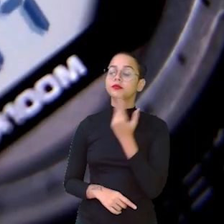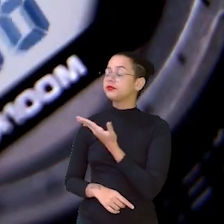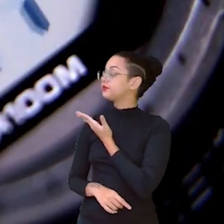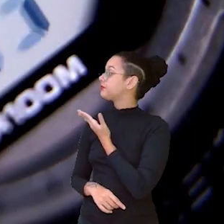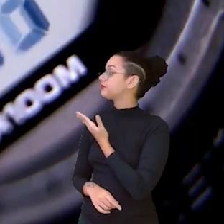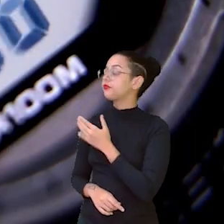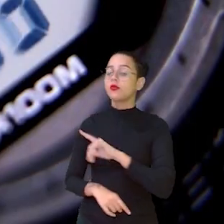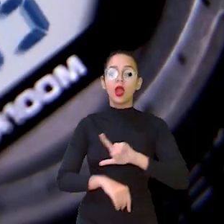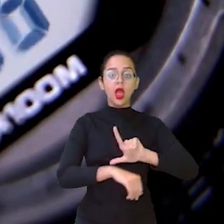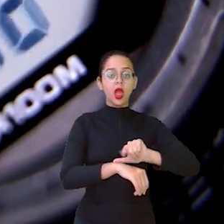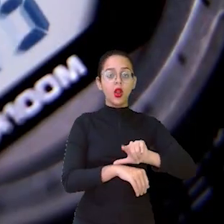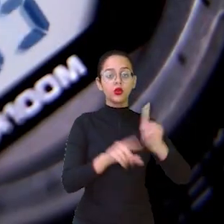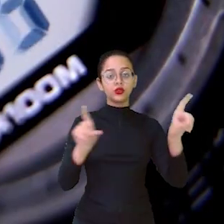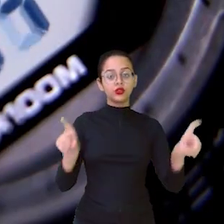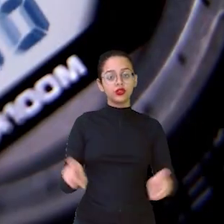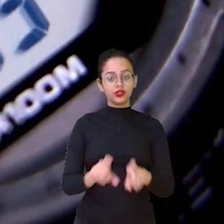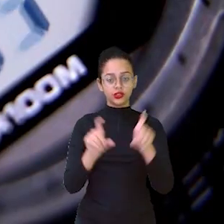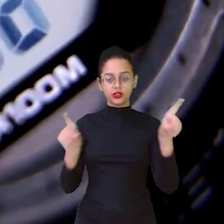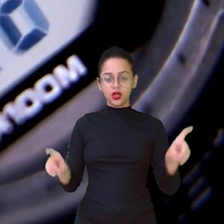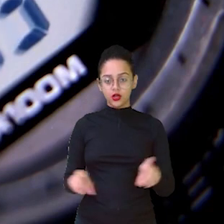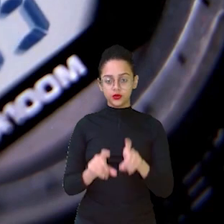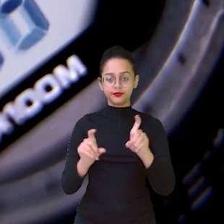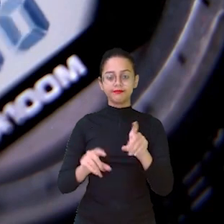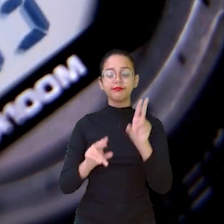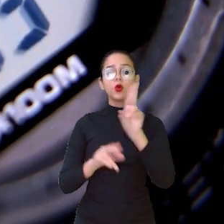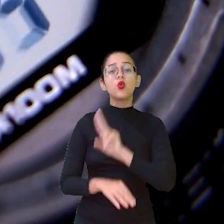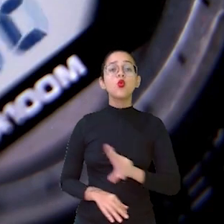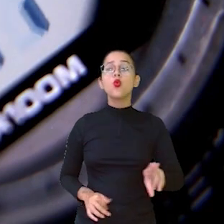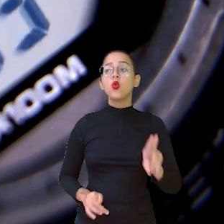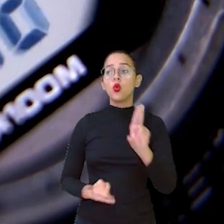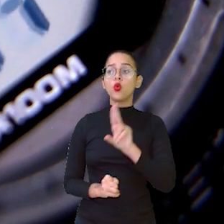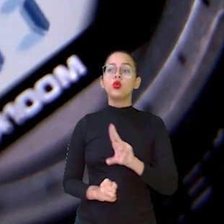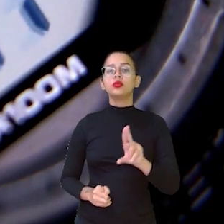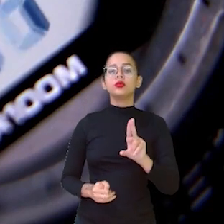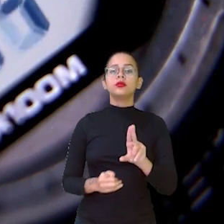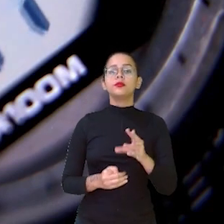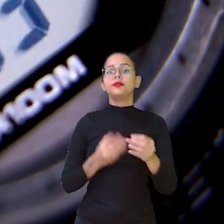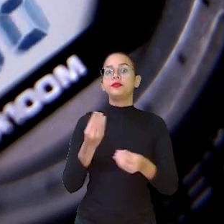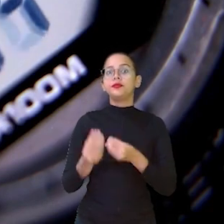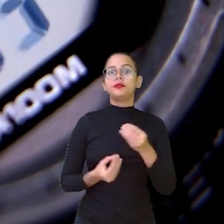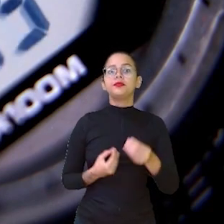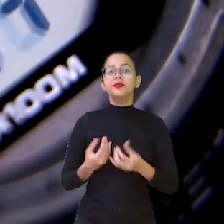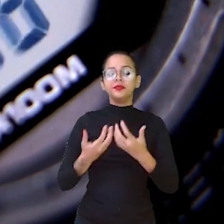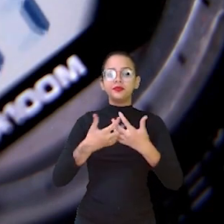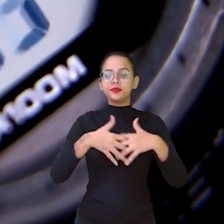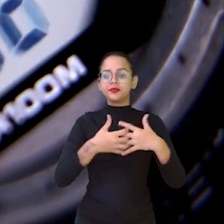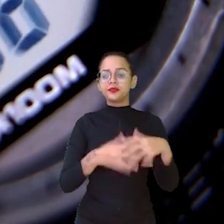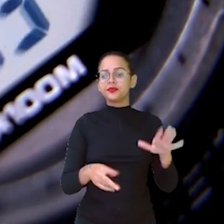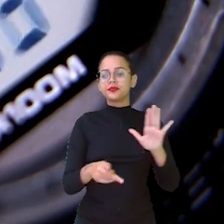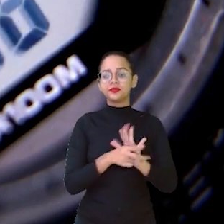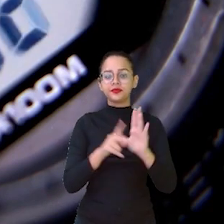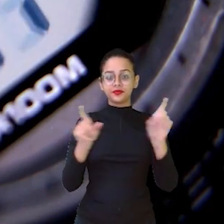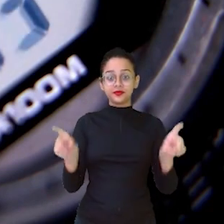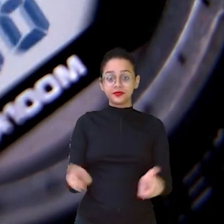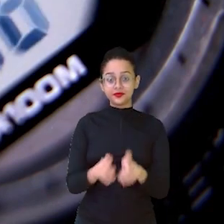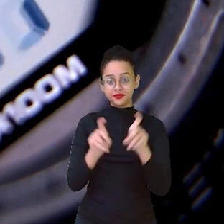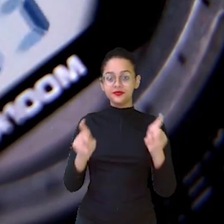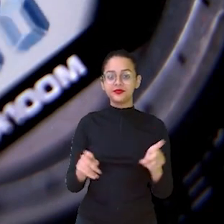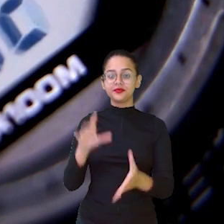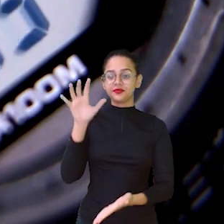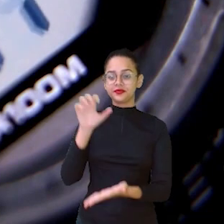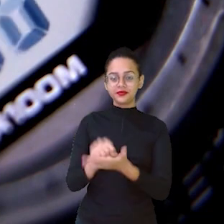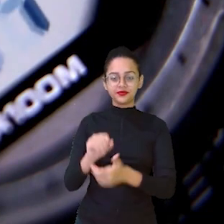digitais. Que se usam de meios eletrônicos. Eles utilizam meios eletrônicos para